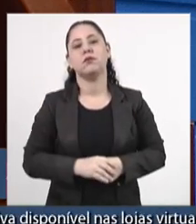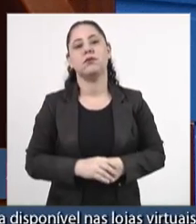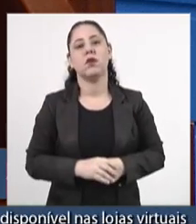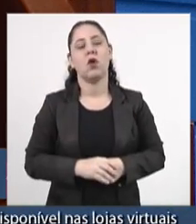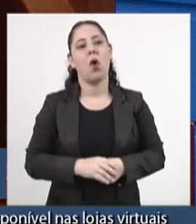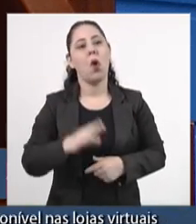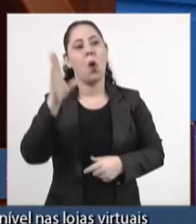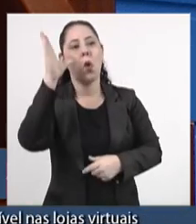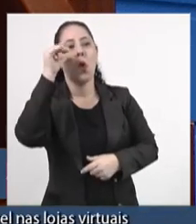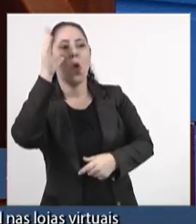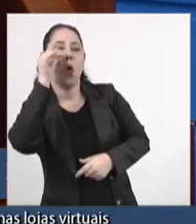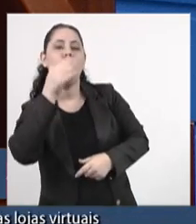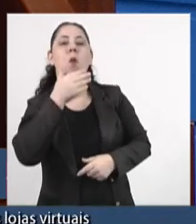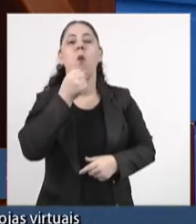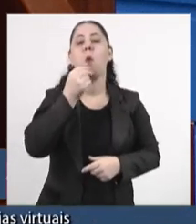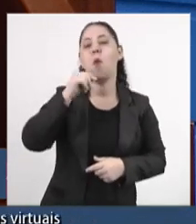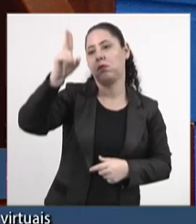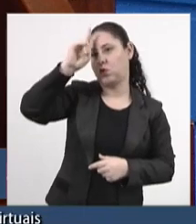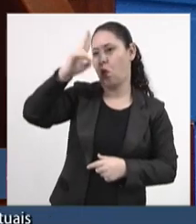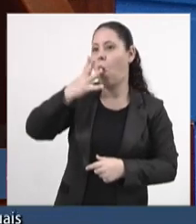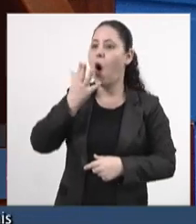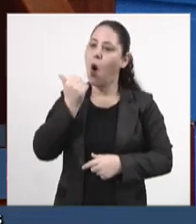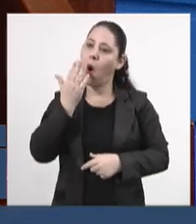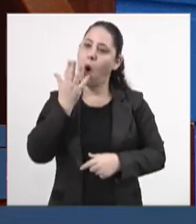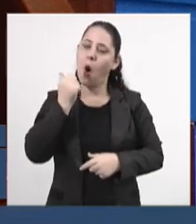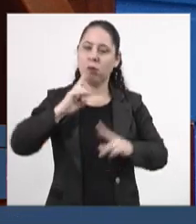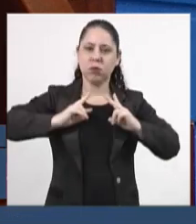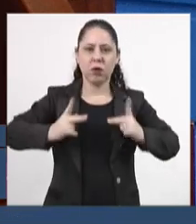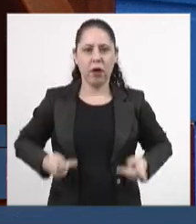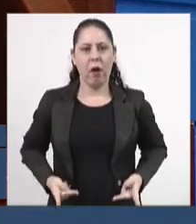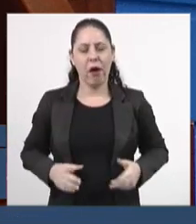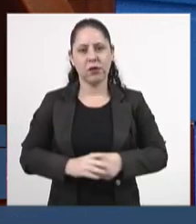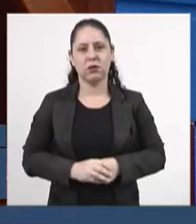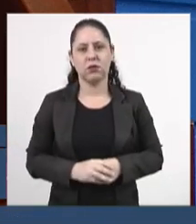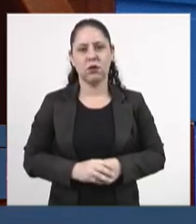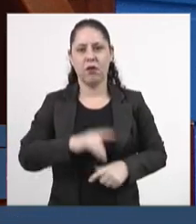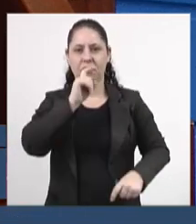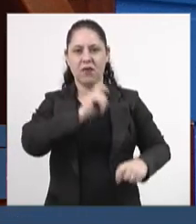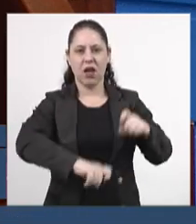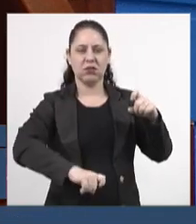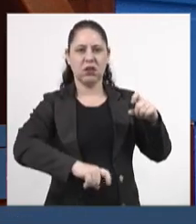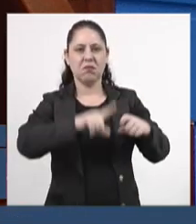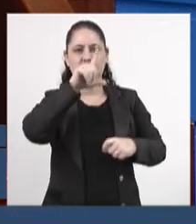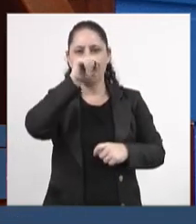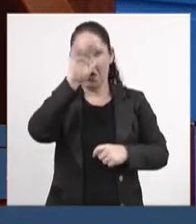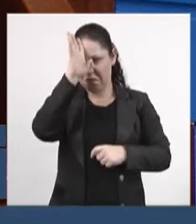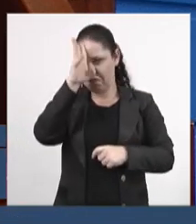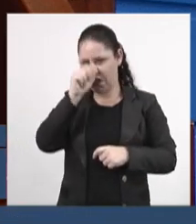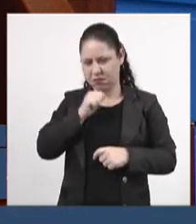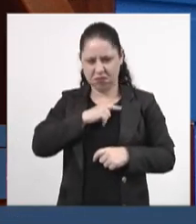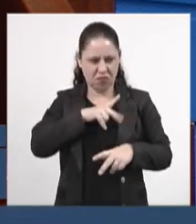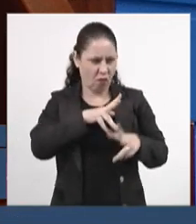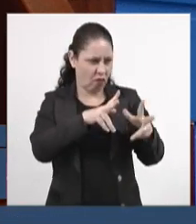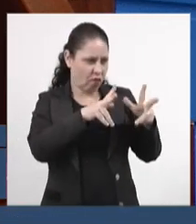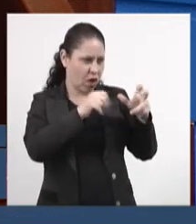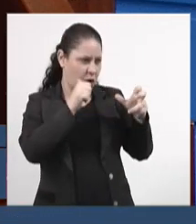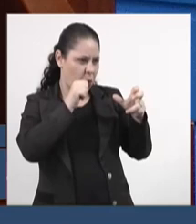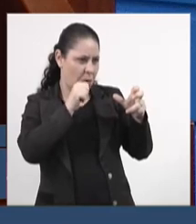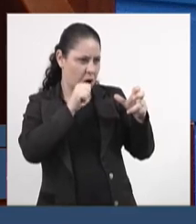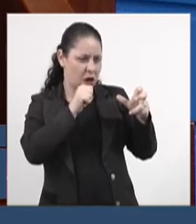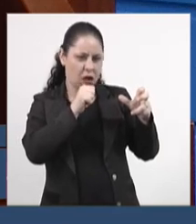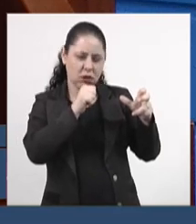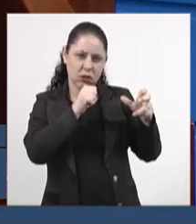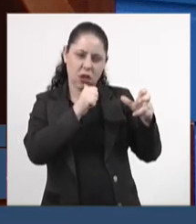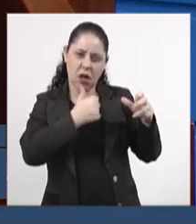curiosa história do homem que quis comer carne humana, fez sexo com galinha, sentiu atração por meninas